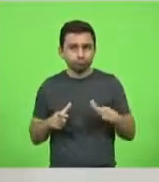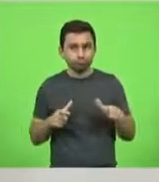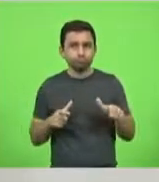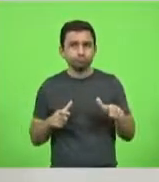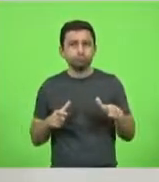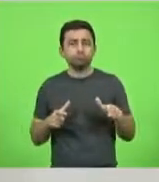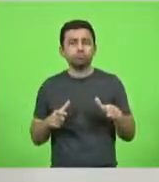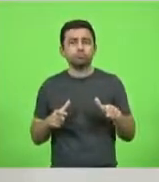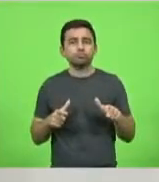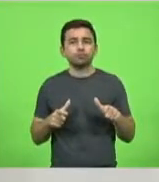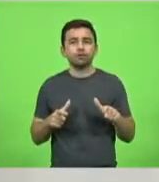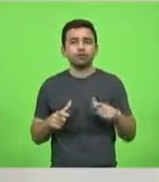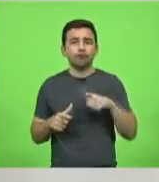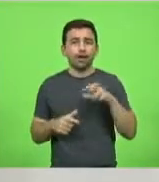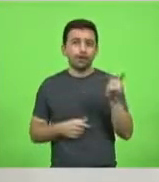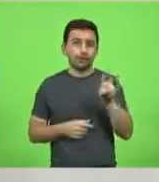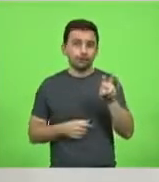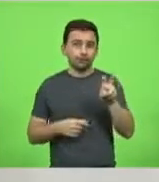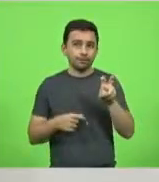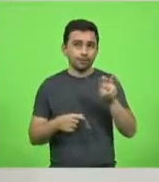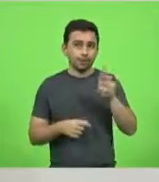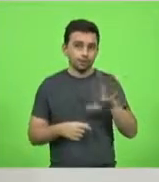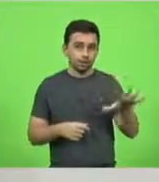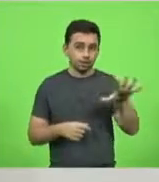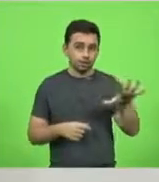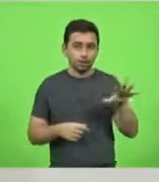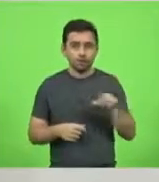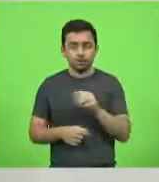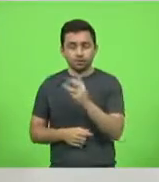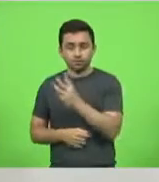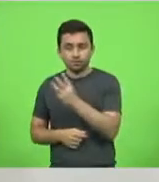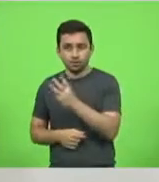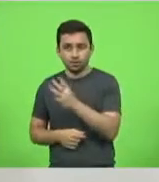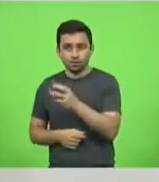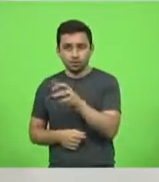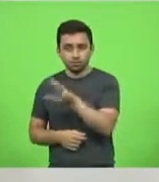mesmo foi a quinta região e a terceira região de Polícia Militar.